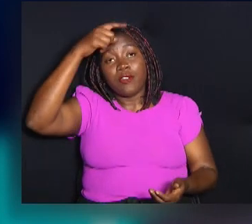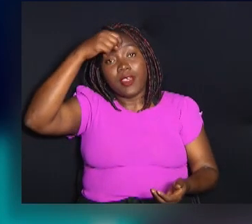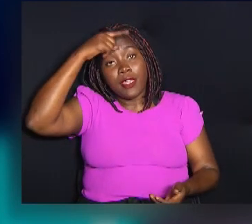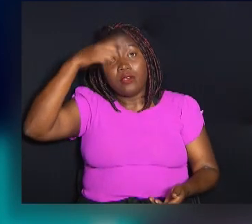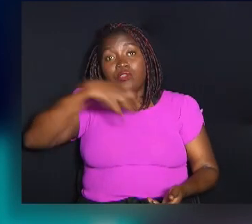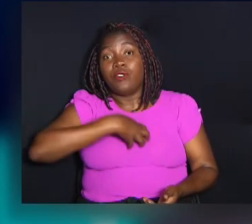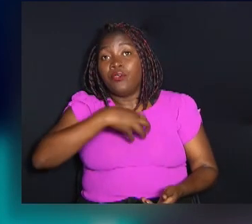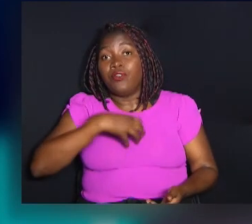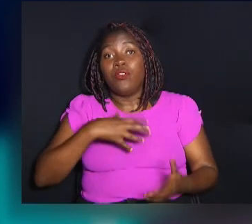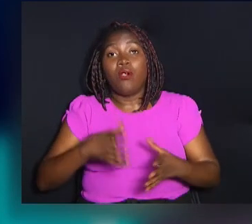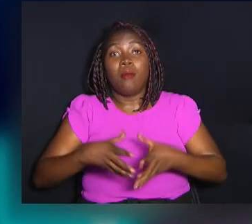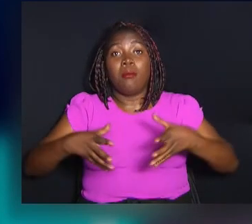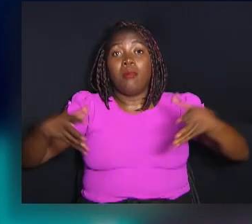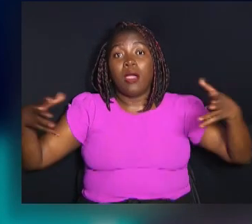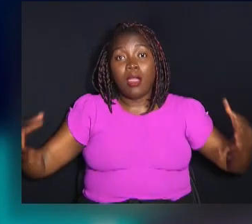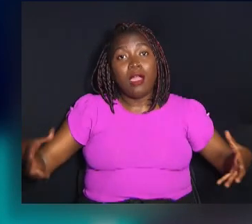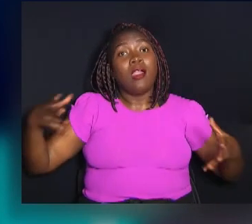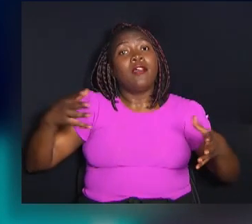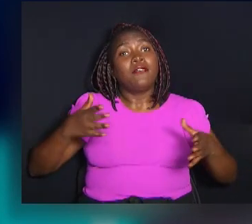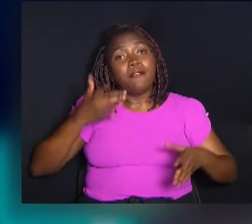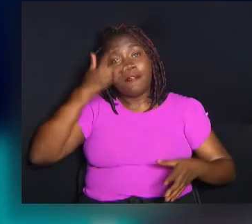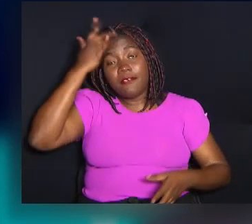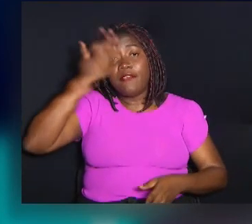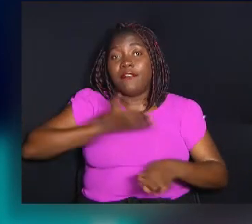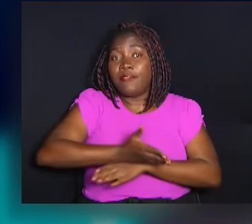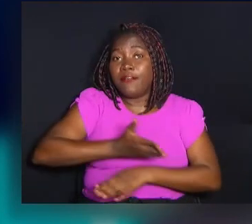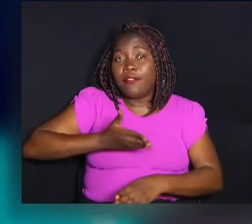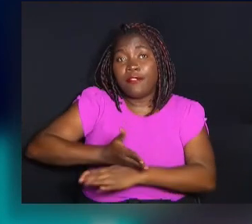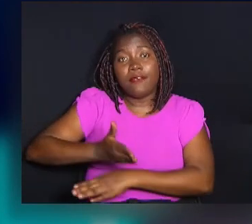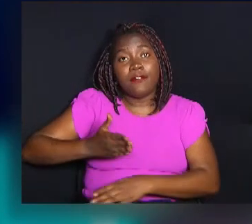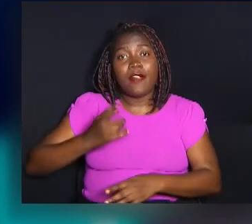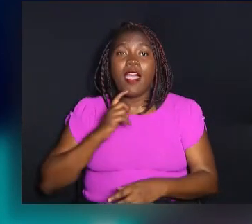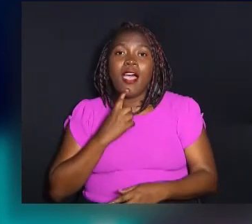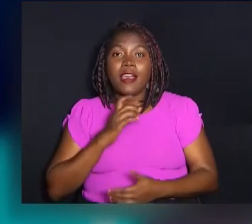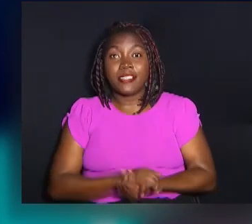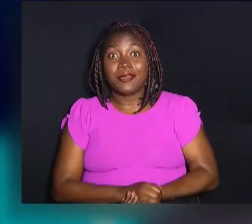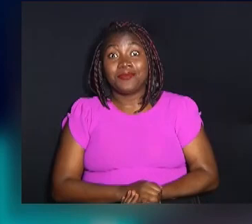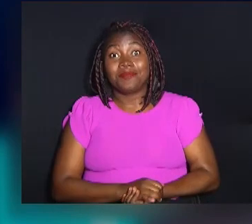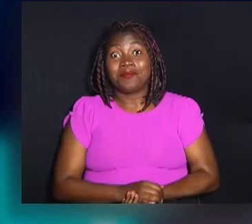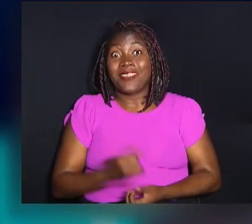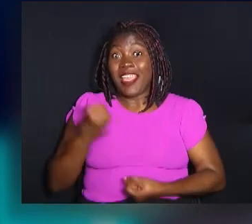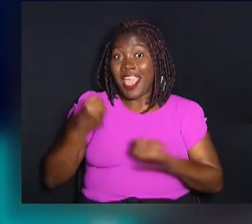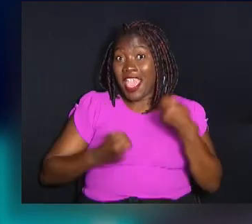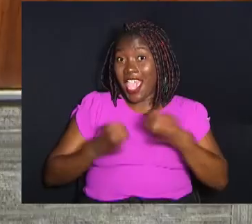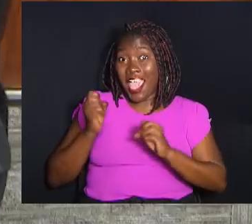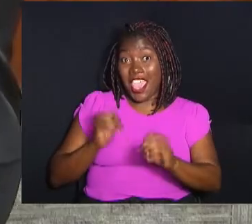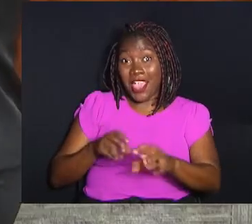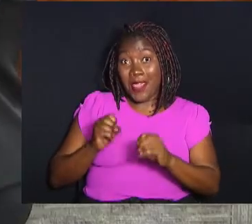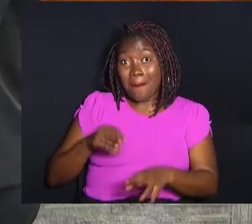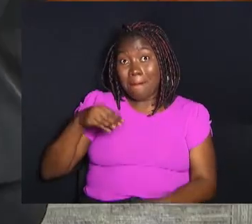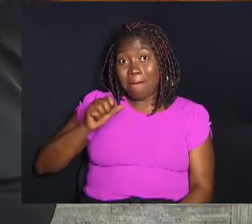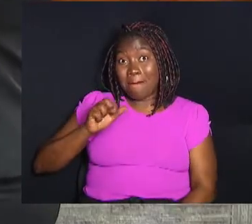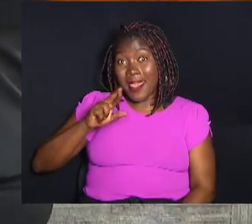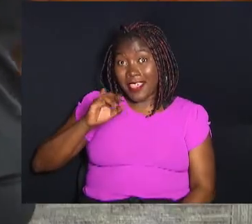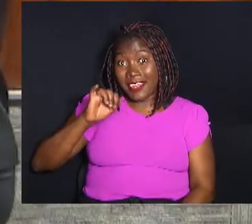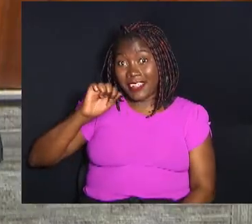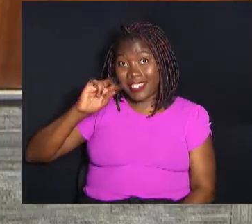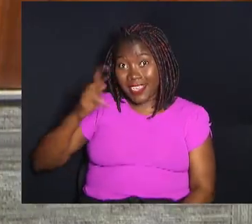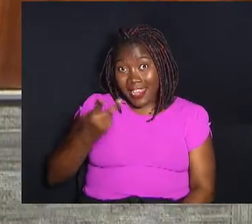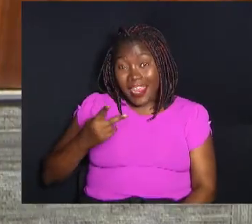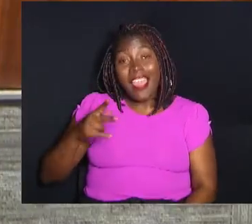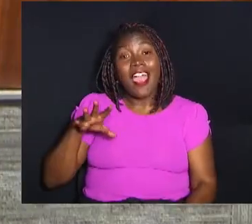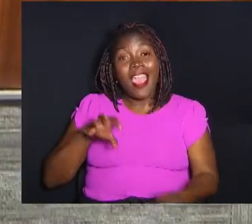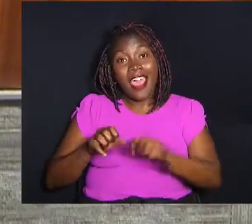eventos, promovendo a cultura de forma ampla e de fácil acesso aos campineiros. A Autoescola Maria